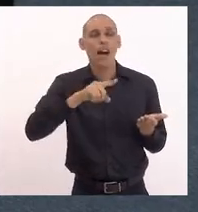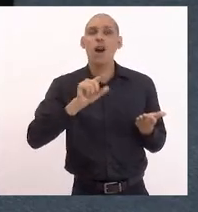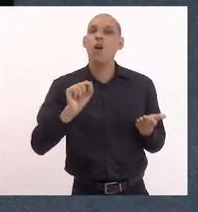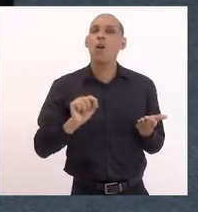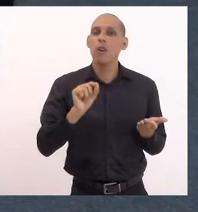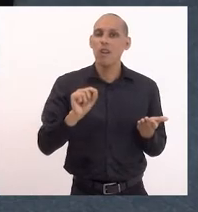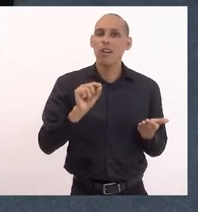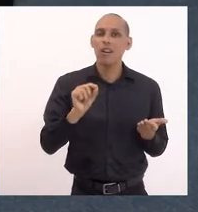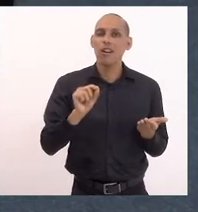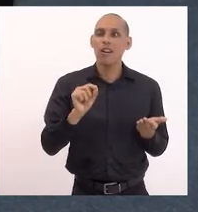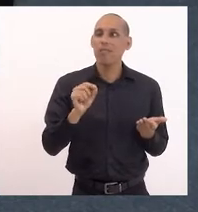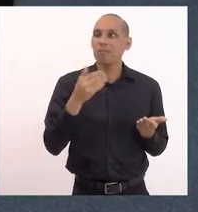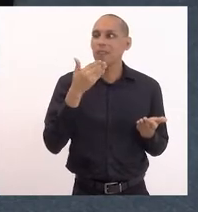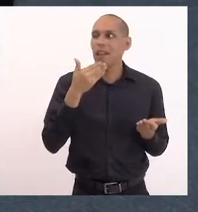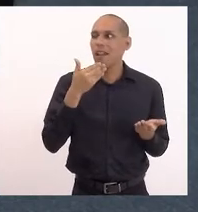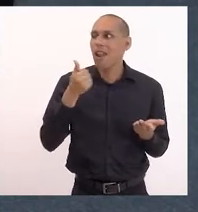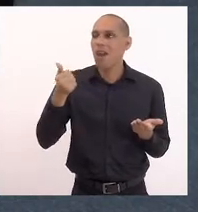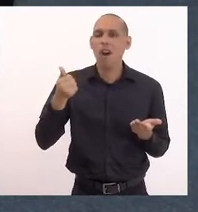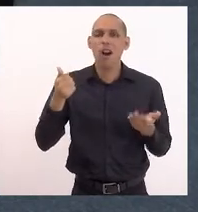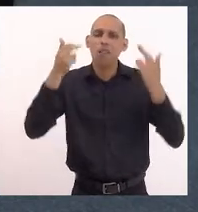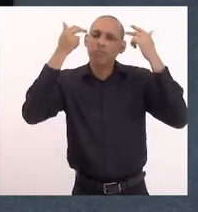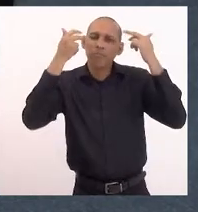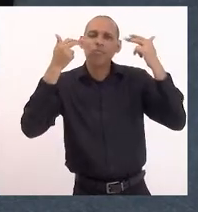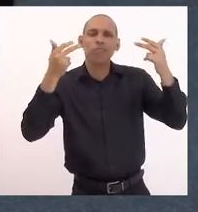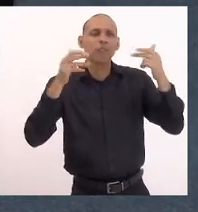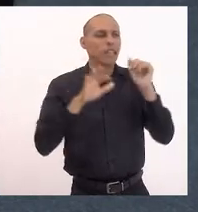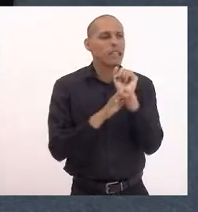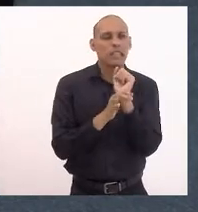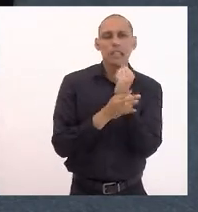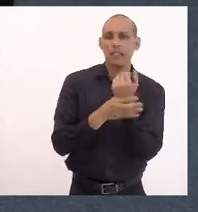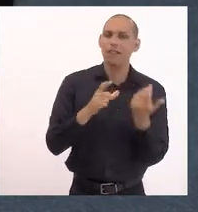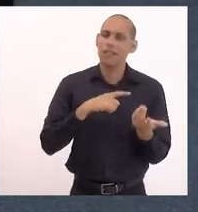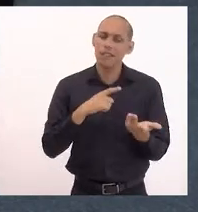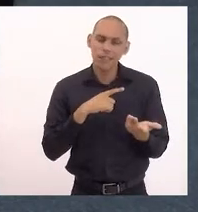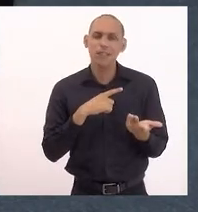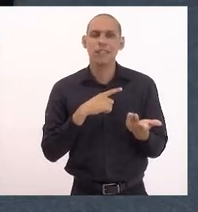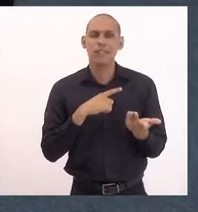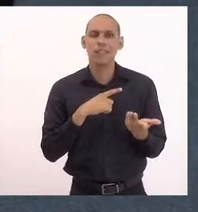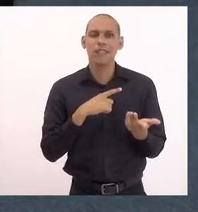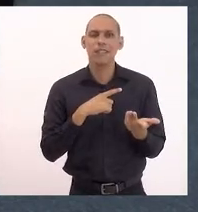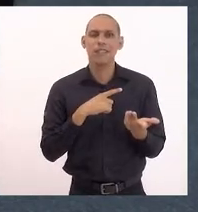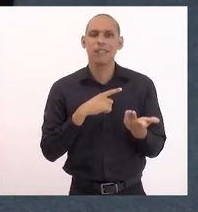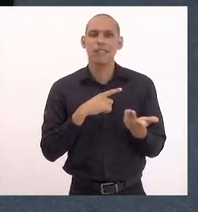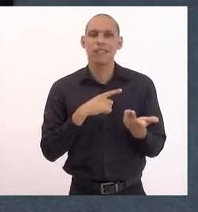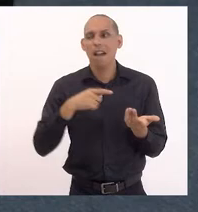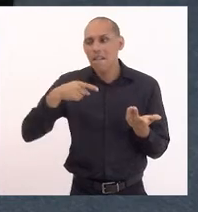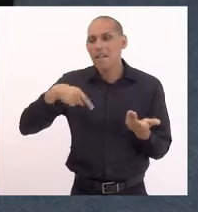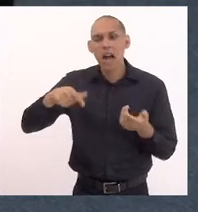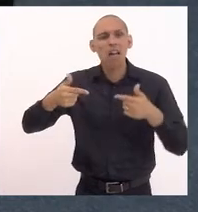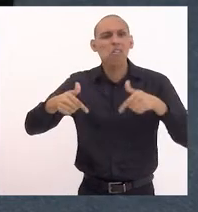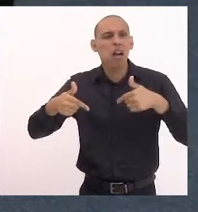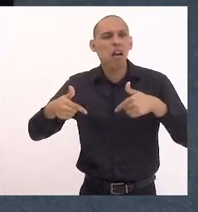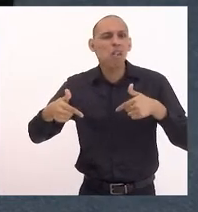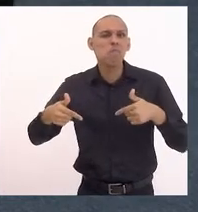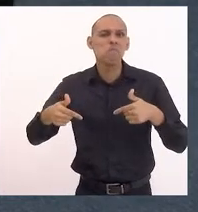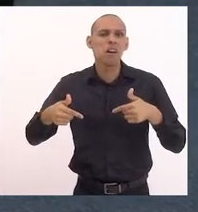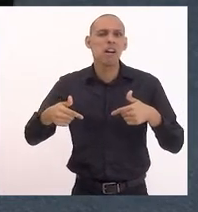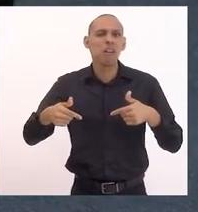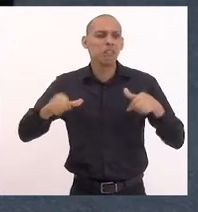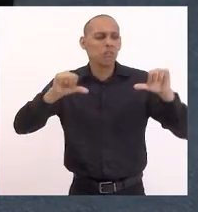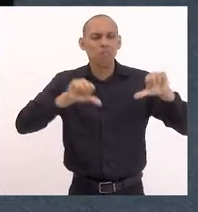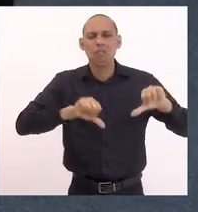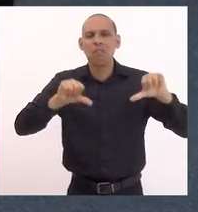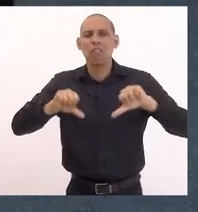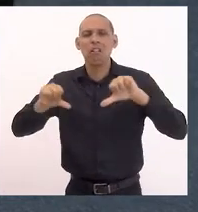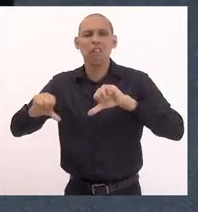de mais tranquilidade, mais segurança, para não se atrelar a um trabalho completamente precarizado